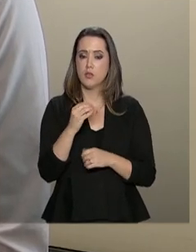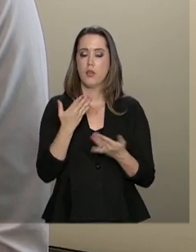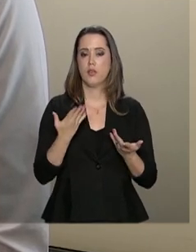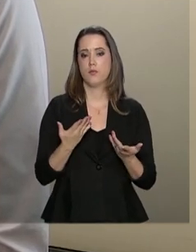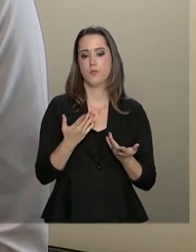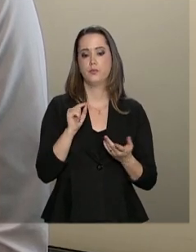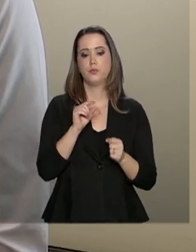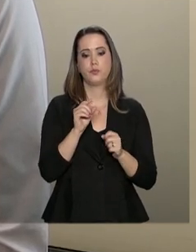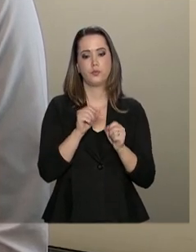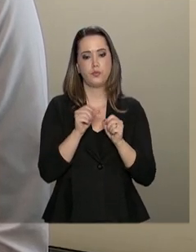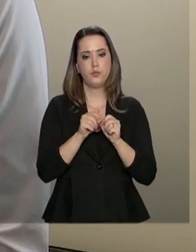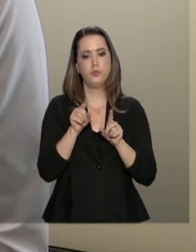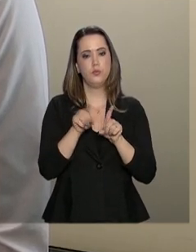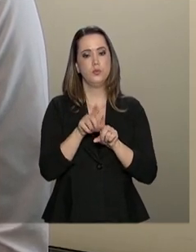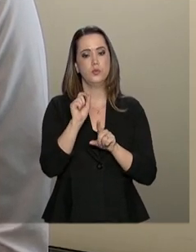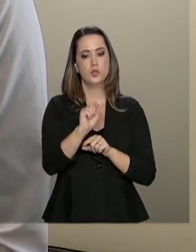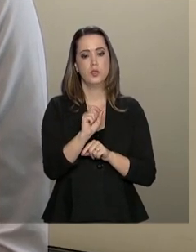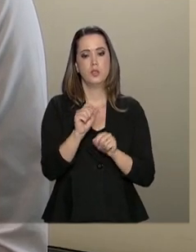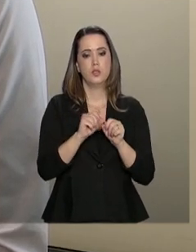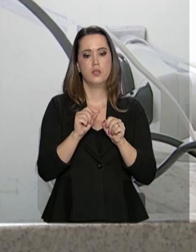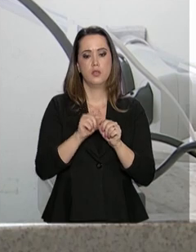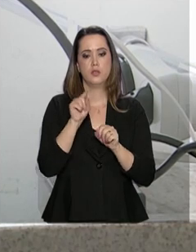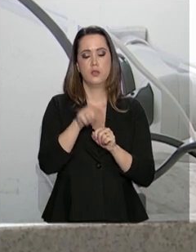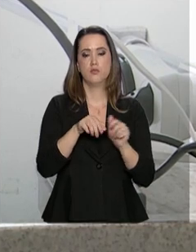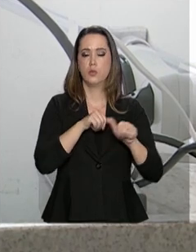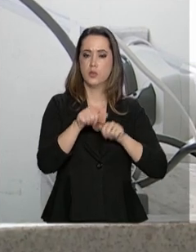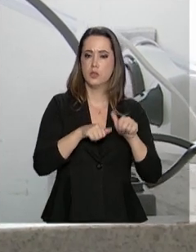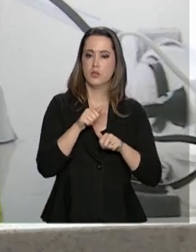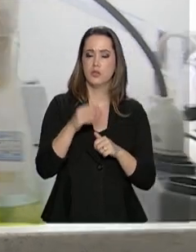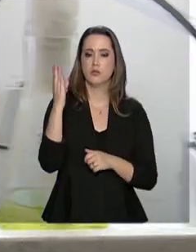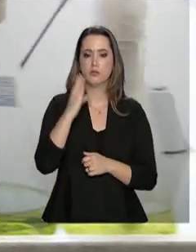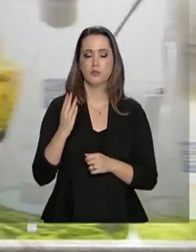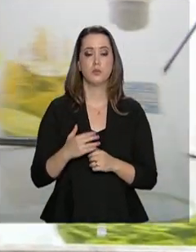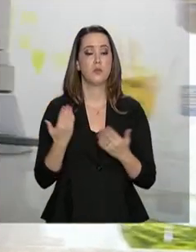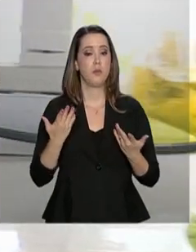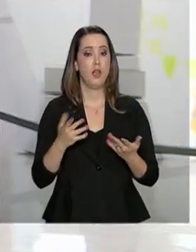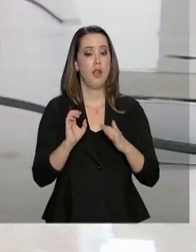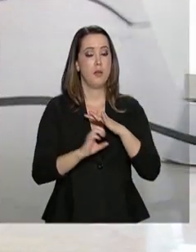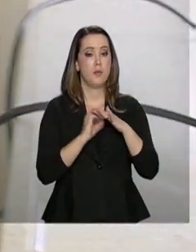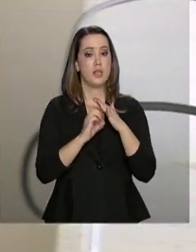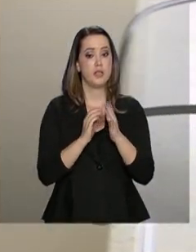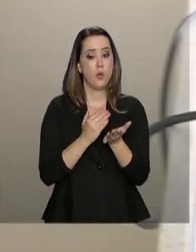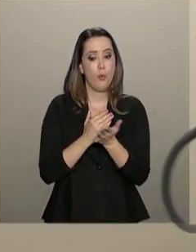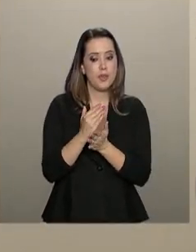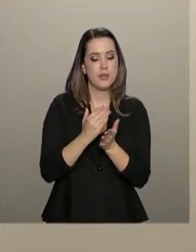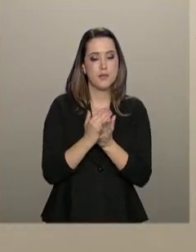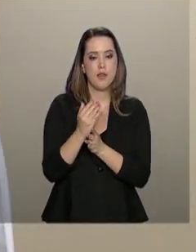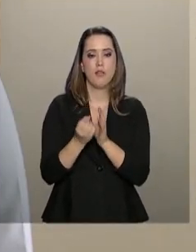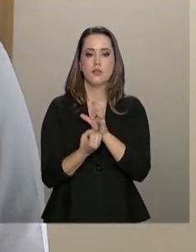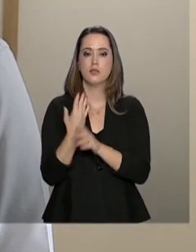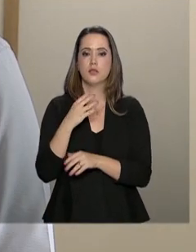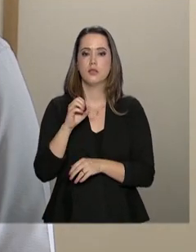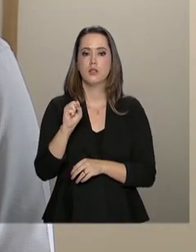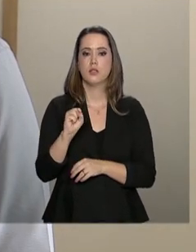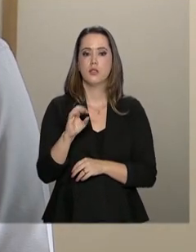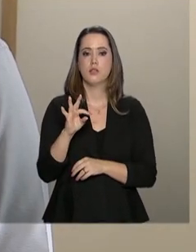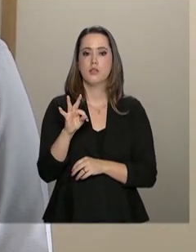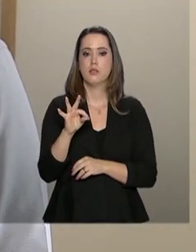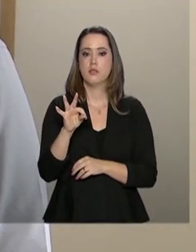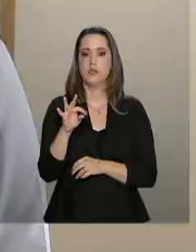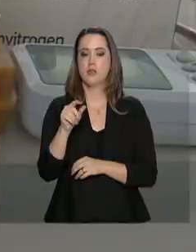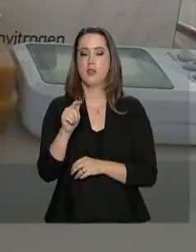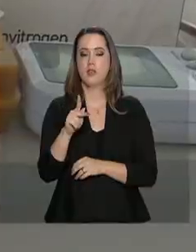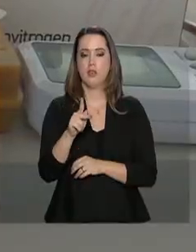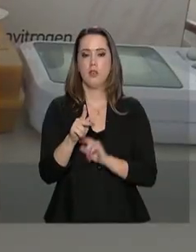e fazer uma macroalga brasileira. A empresa do Gregory é uma startup, negócio em fase inicial, que